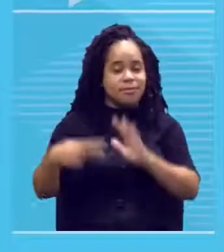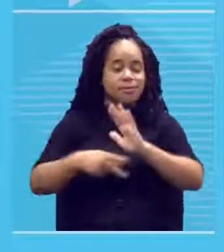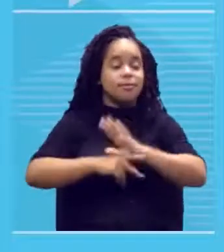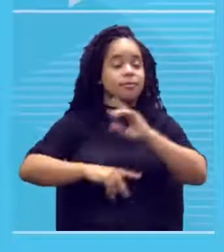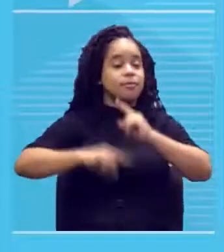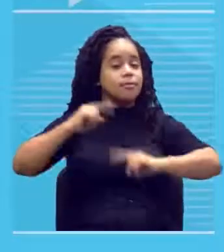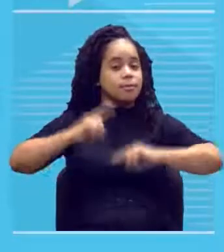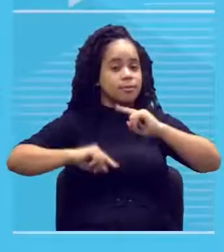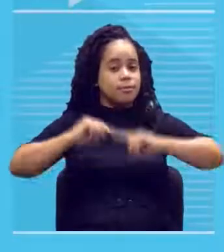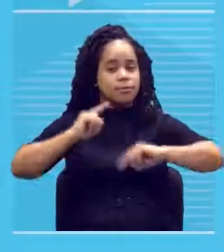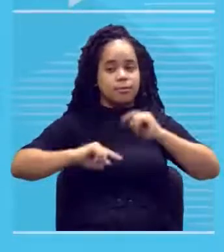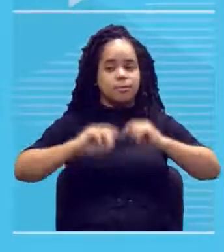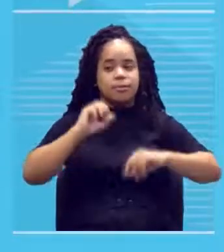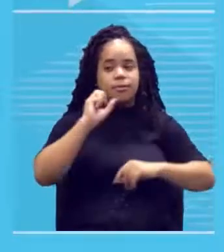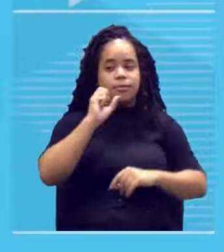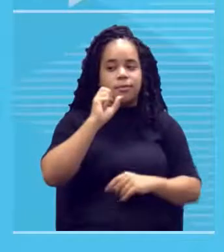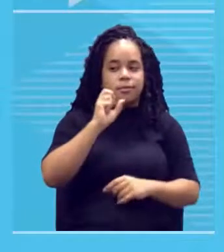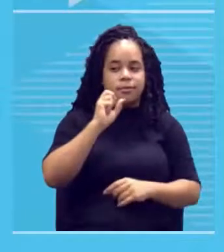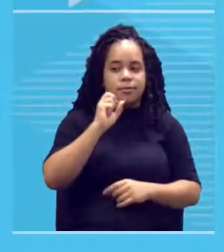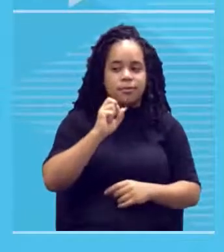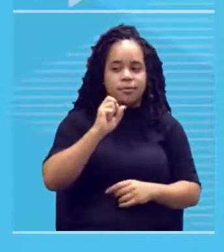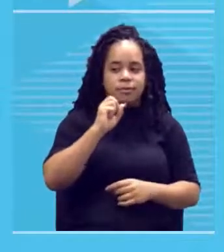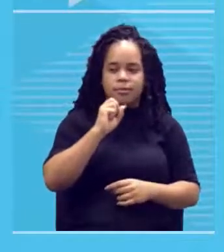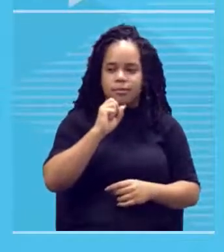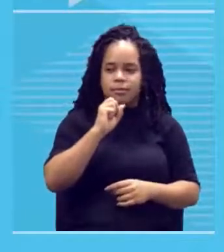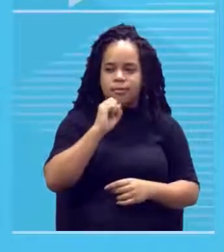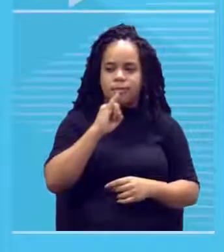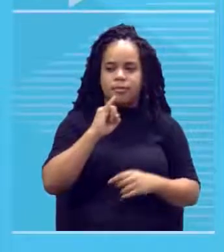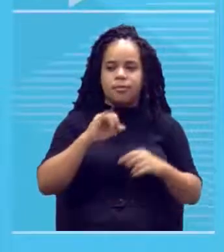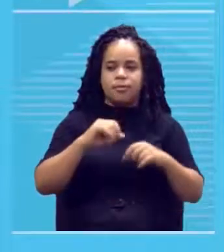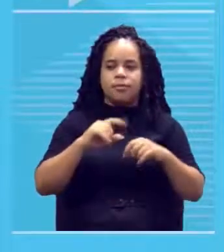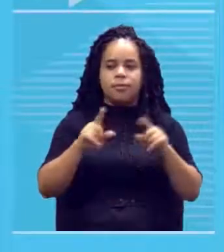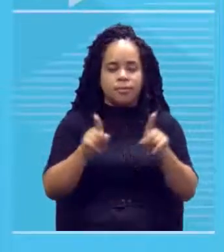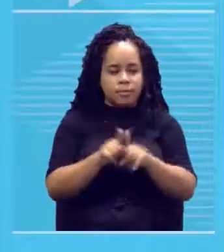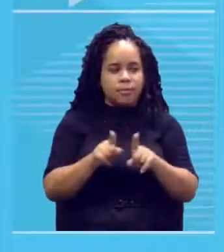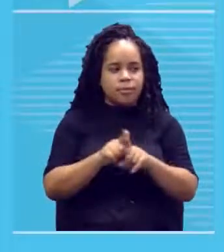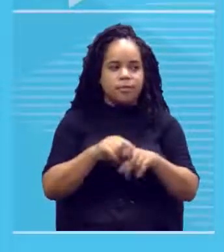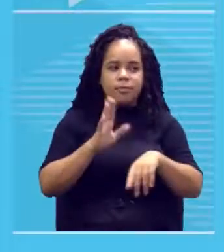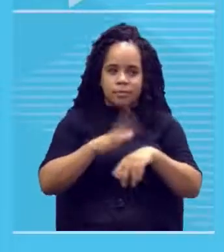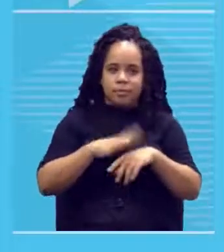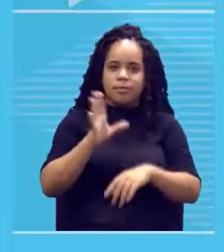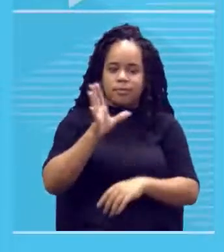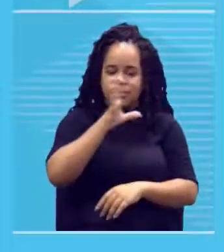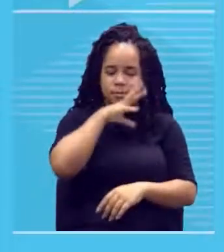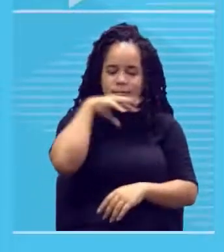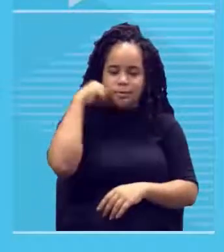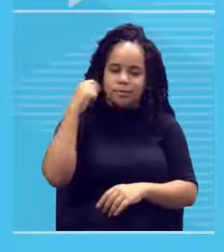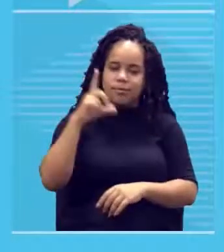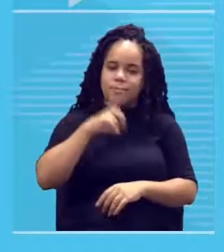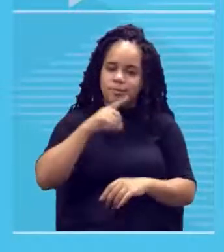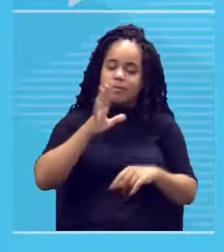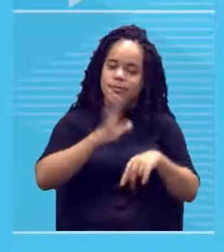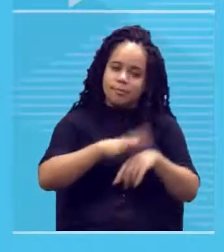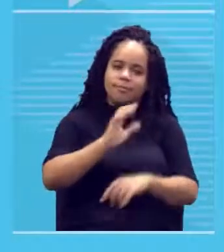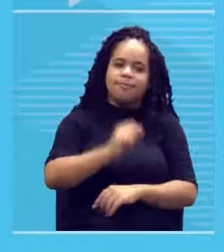E assim, quanto mais qualidade tem, mais caro.